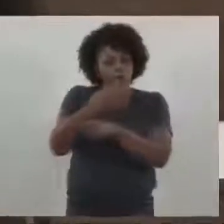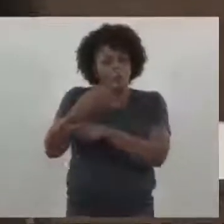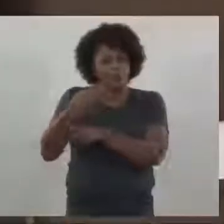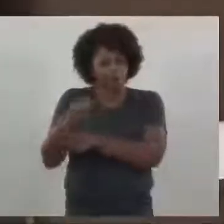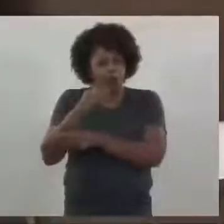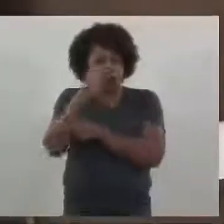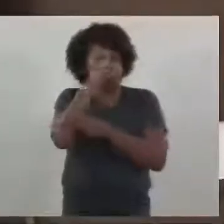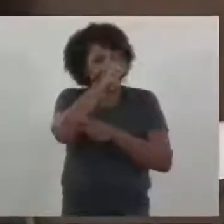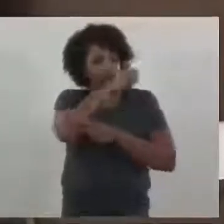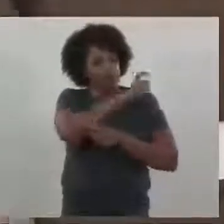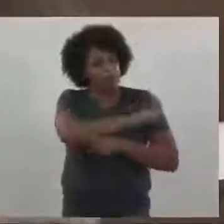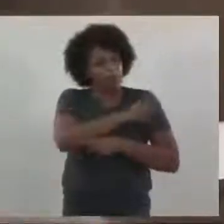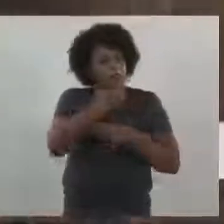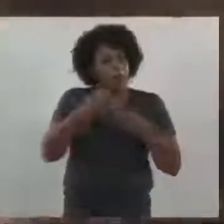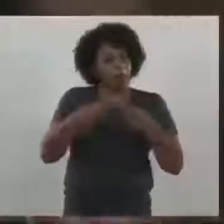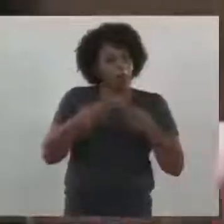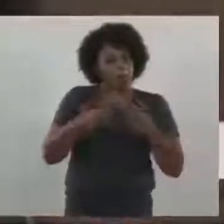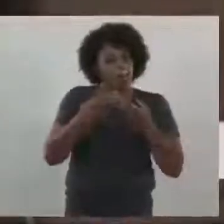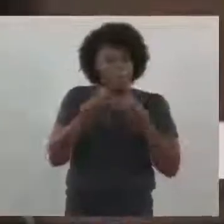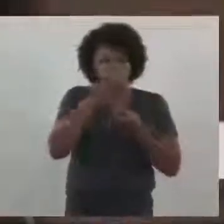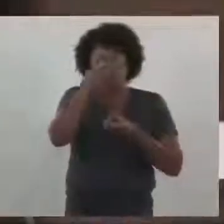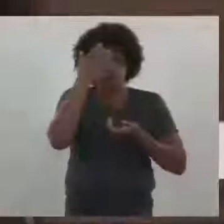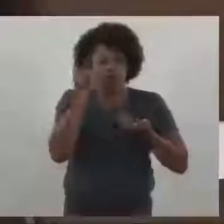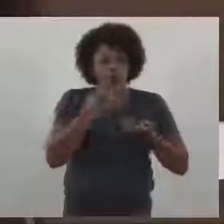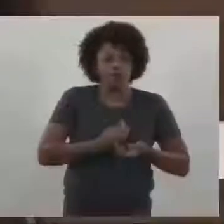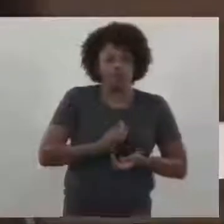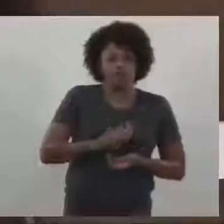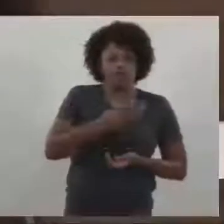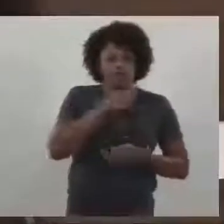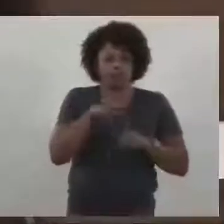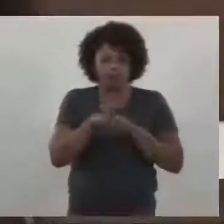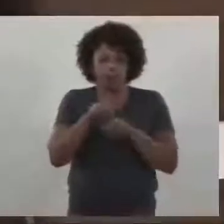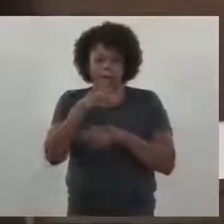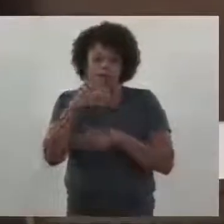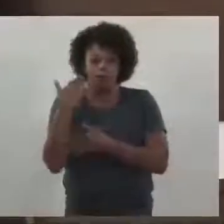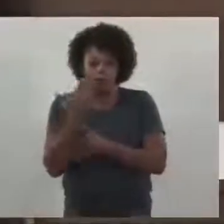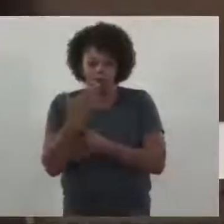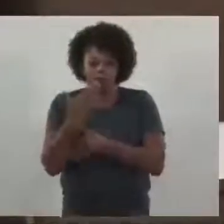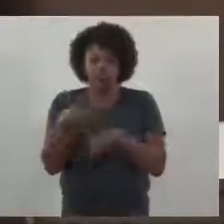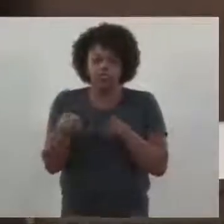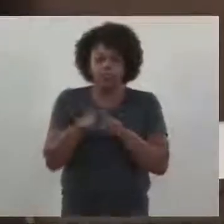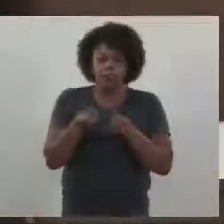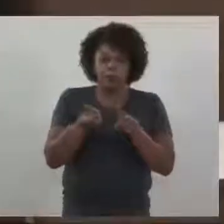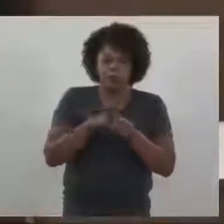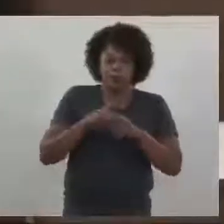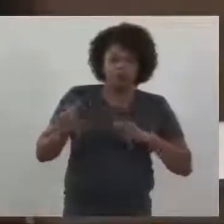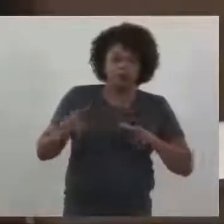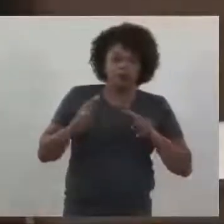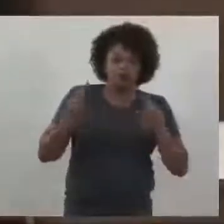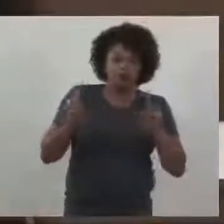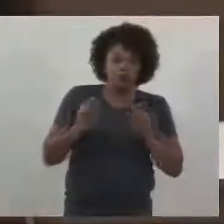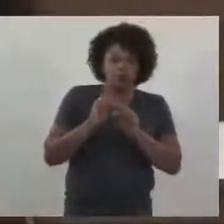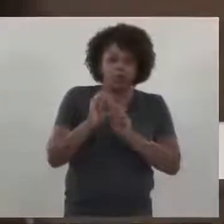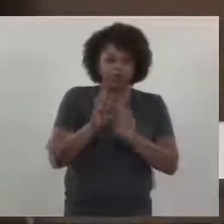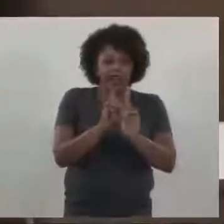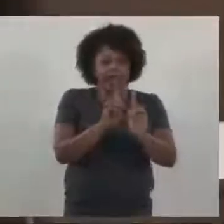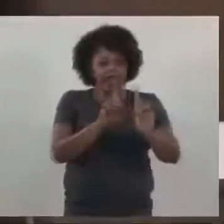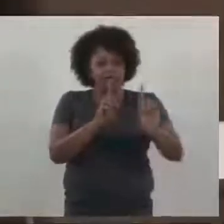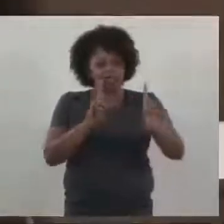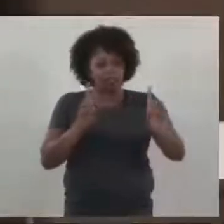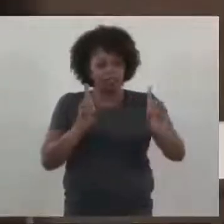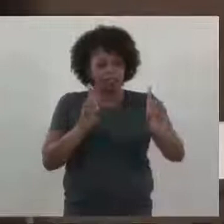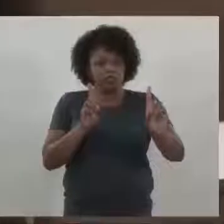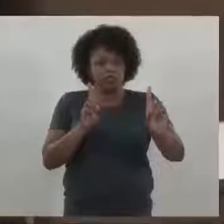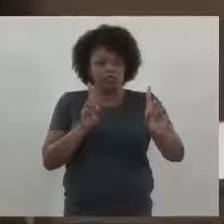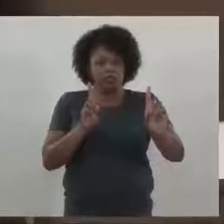ano onde nós tivemos muitas perdas, mas que nós aprendemos também a valorizar com a distância as pessoas que estão